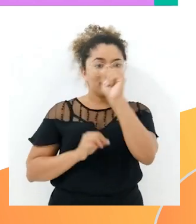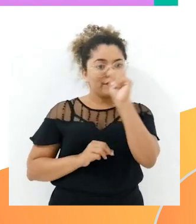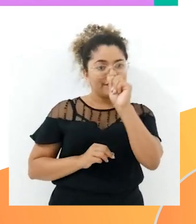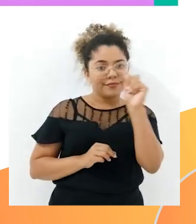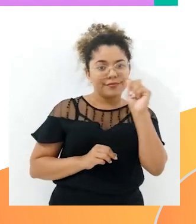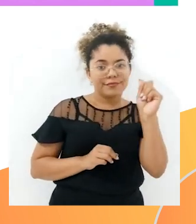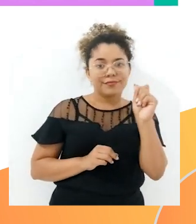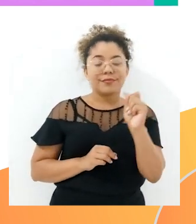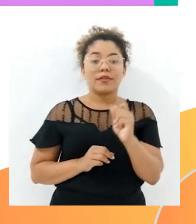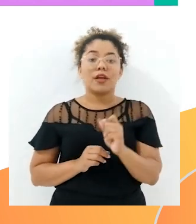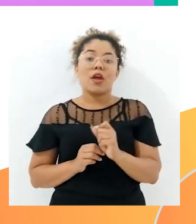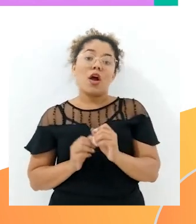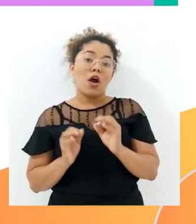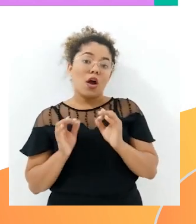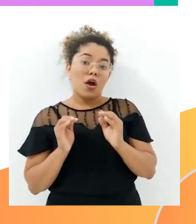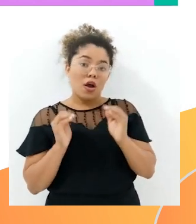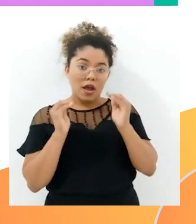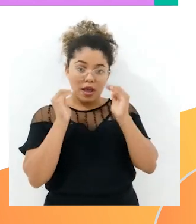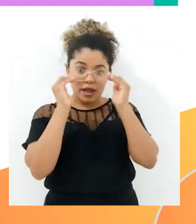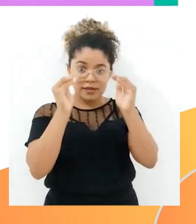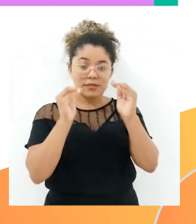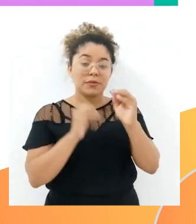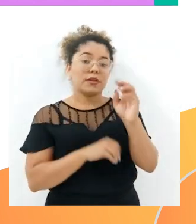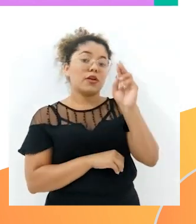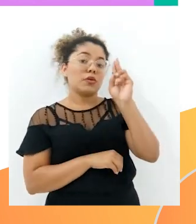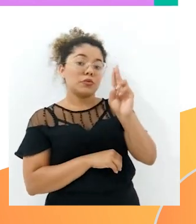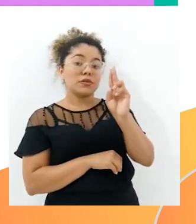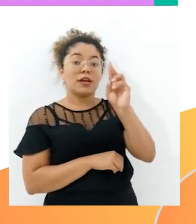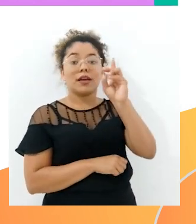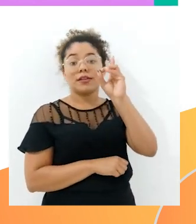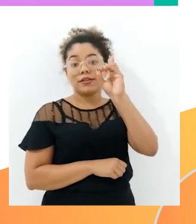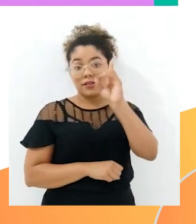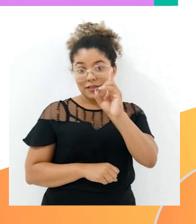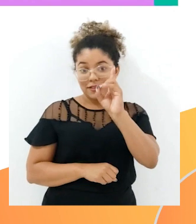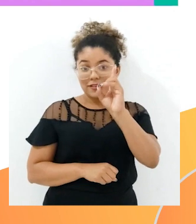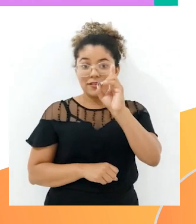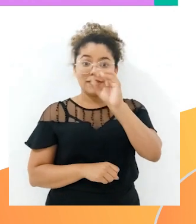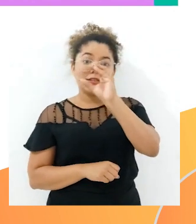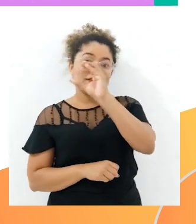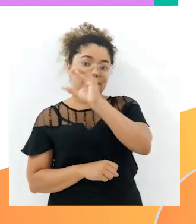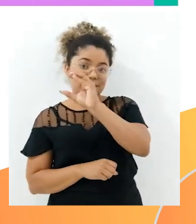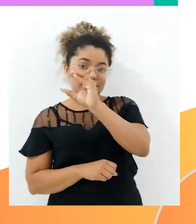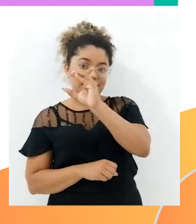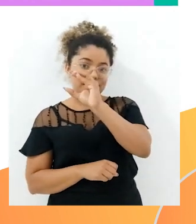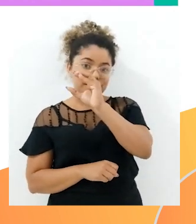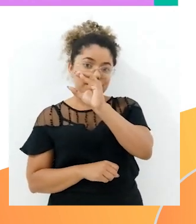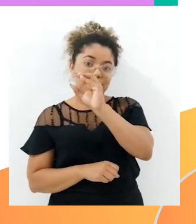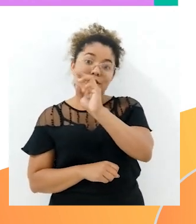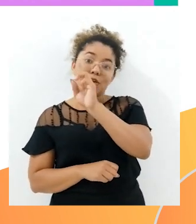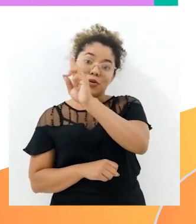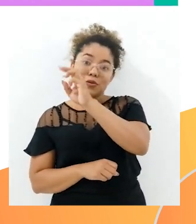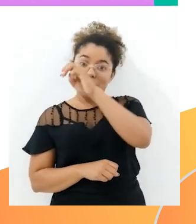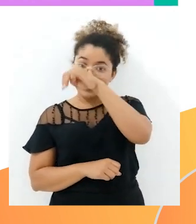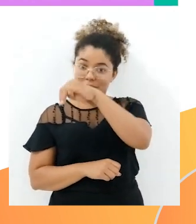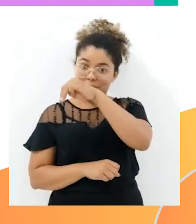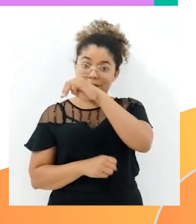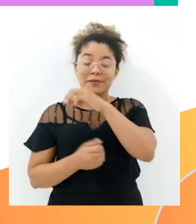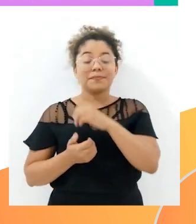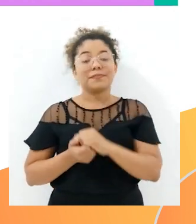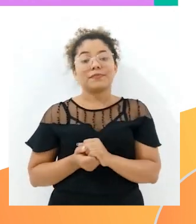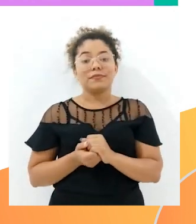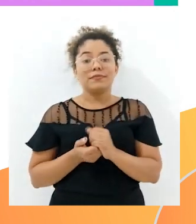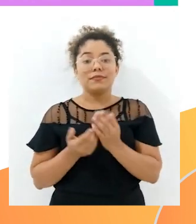preservando a unidade, a dezena, a centena e a unidade de milhar.